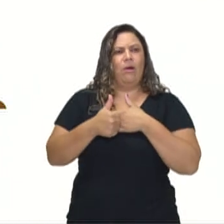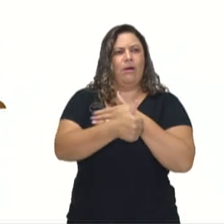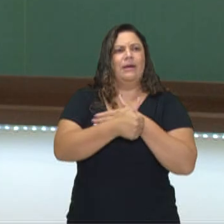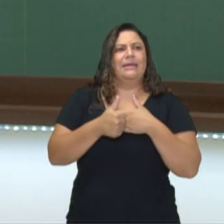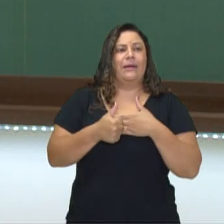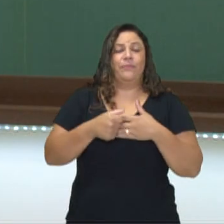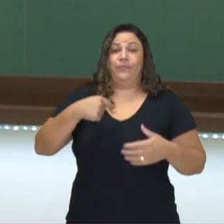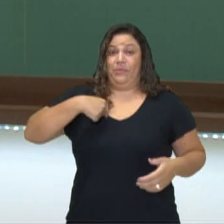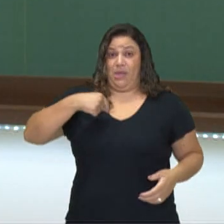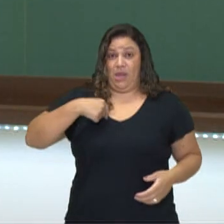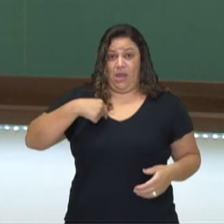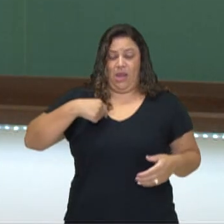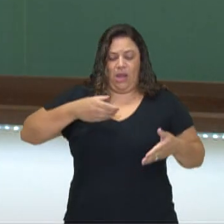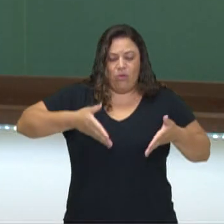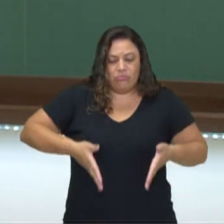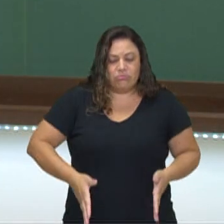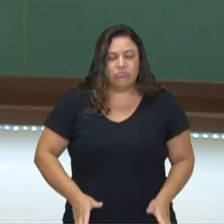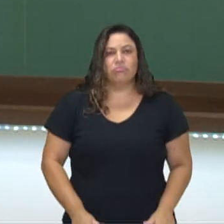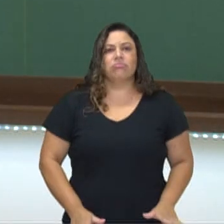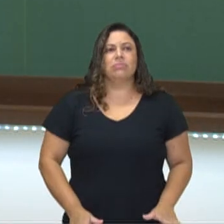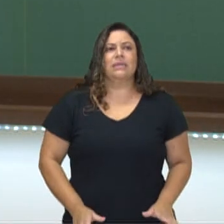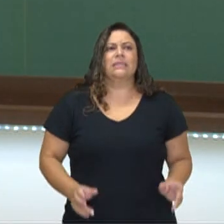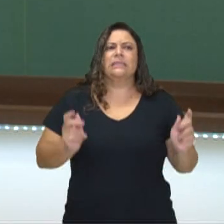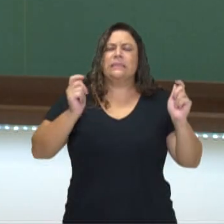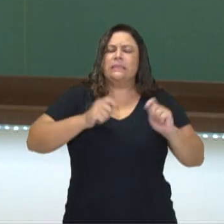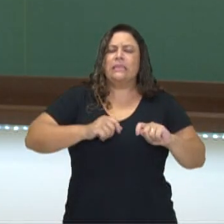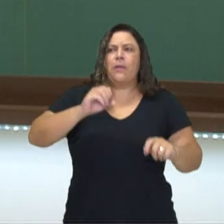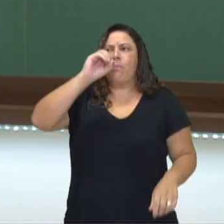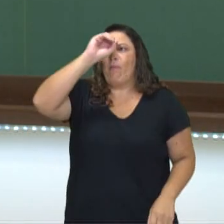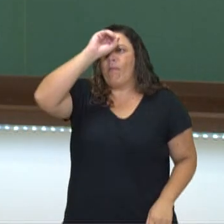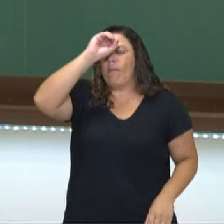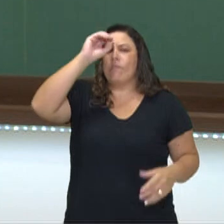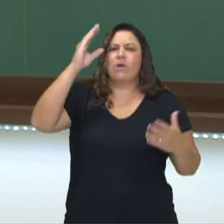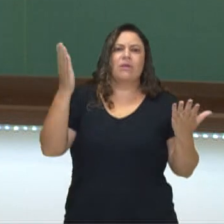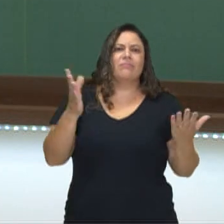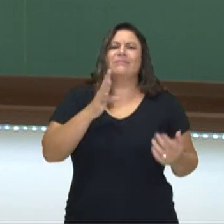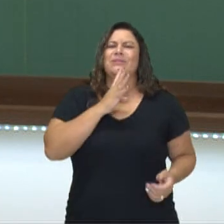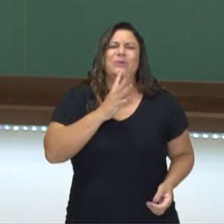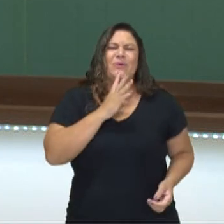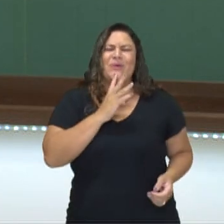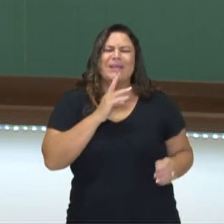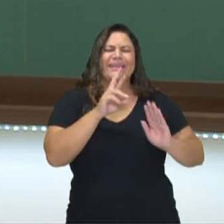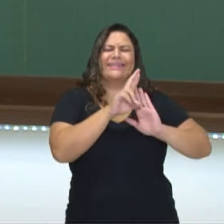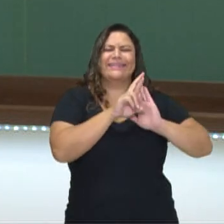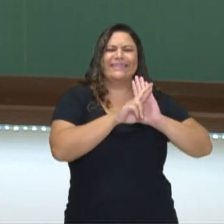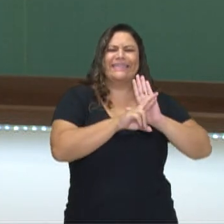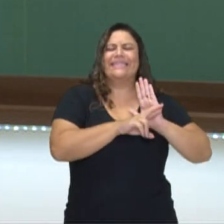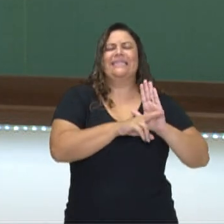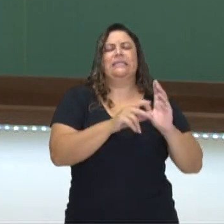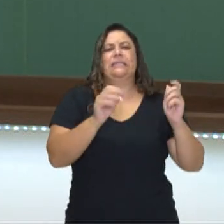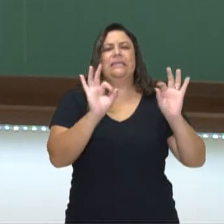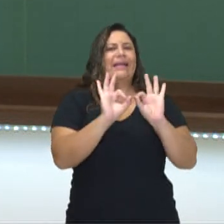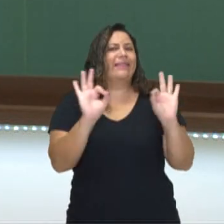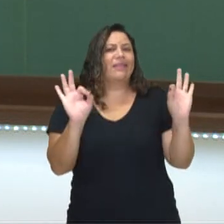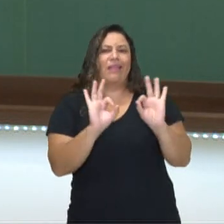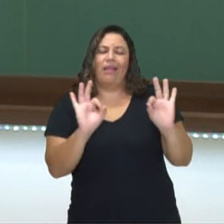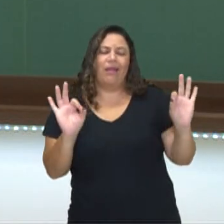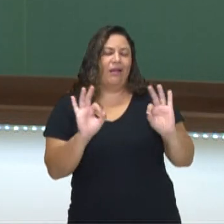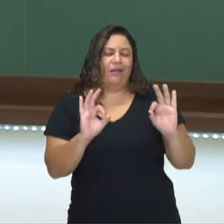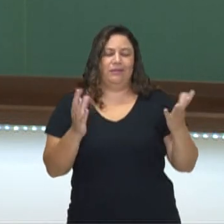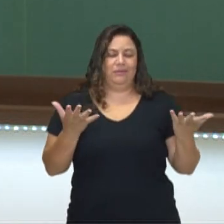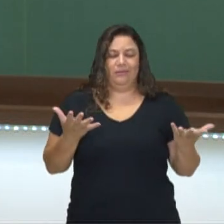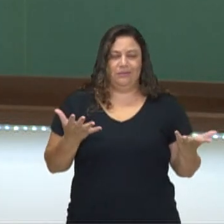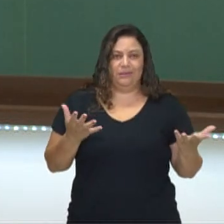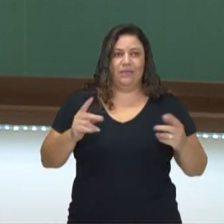bem pequenininha, eu estou ainda numa fase de anomia, porque eu não conheço as normas, eu não conheço as regras, eu não conheço as